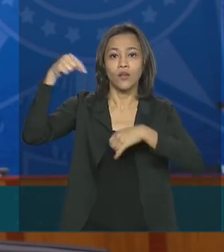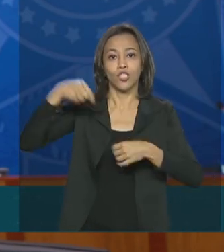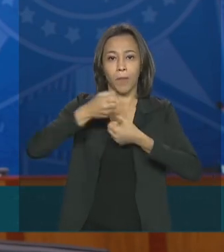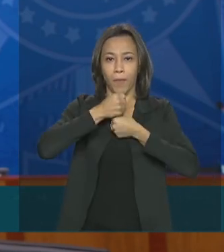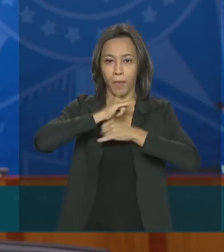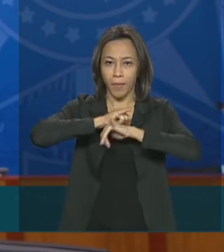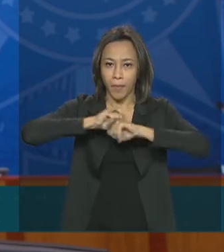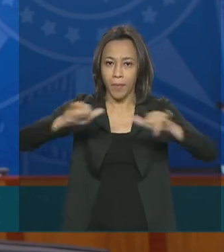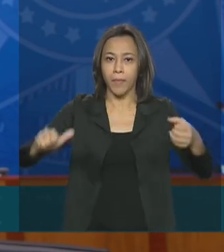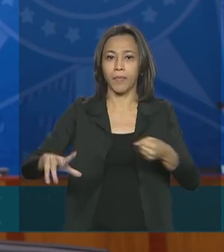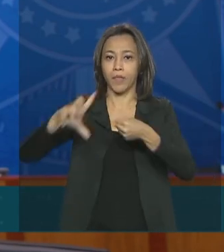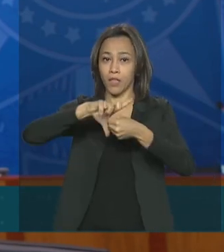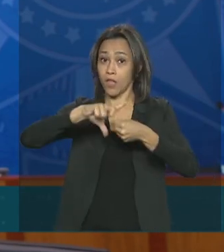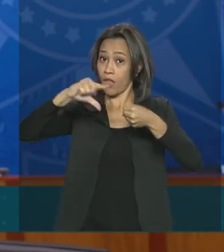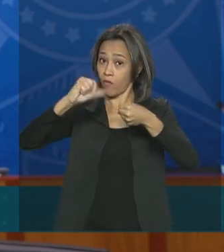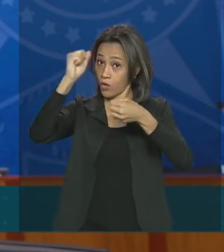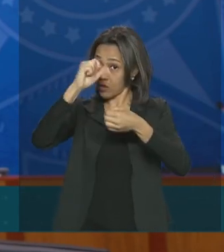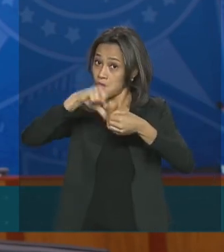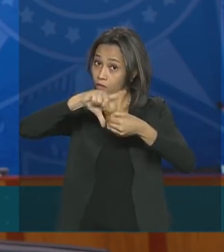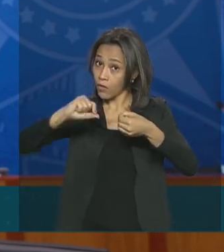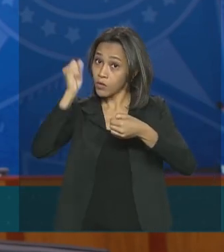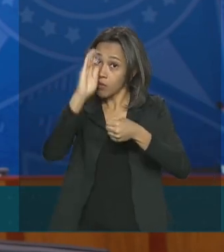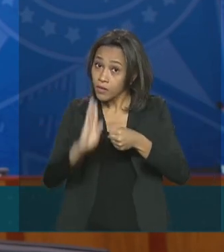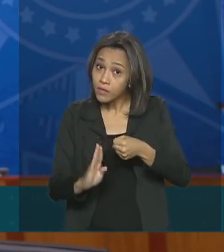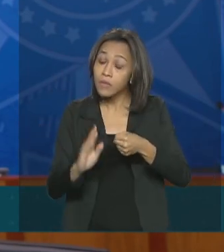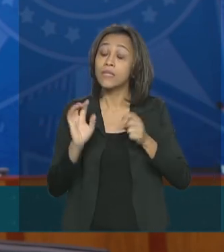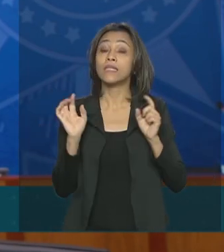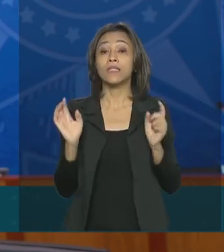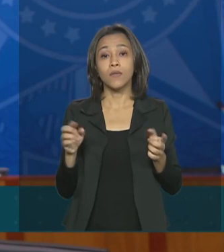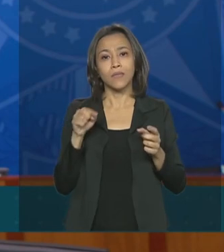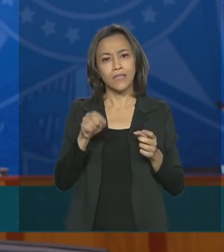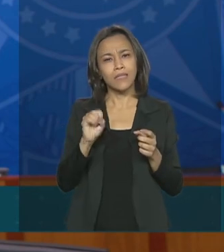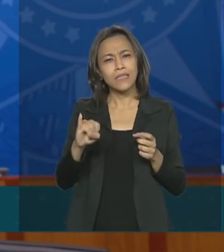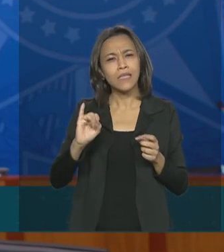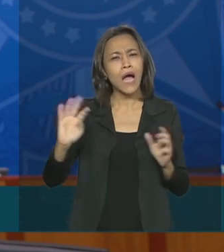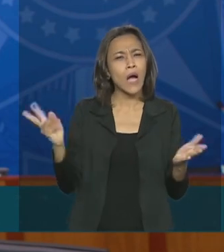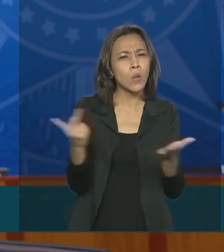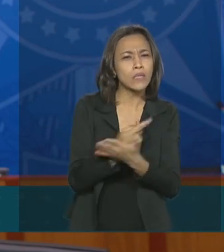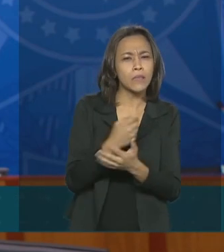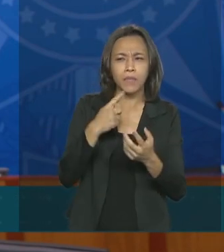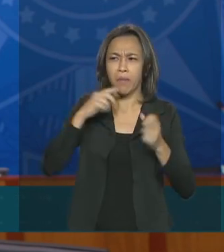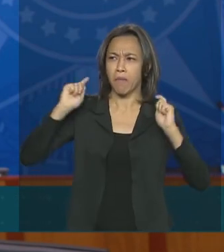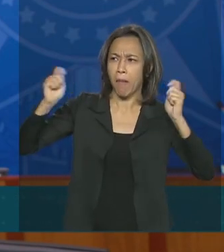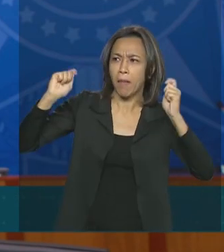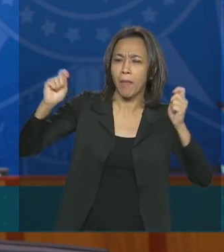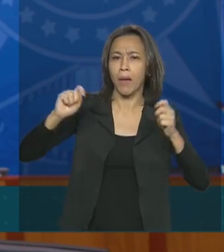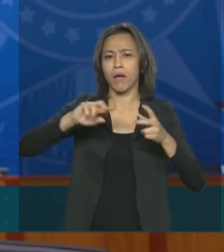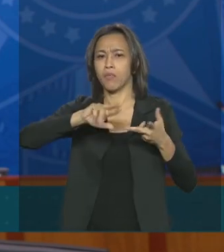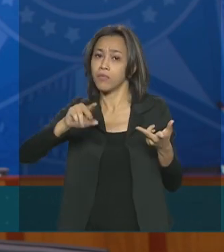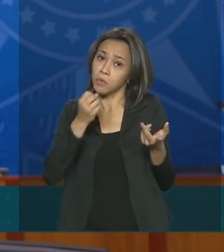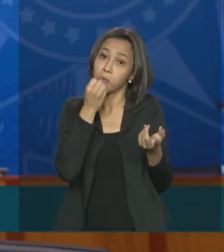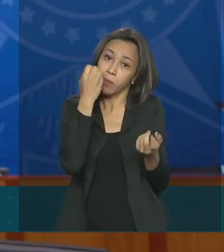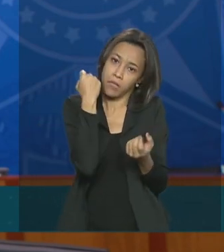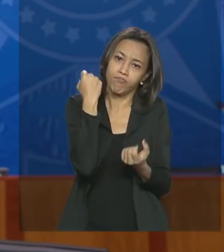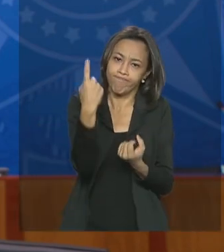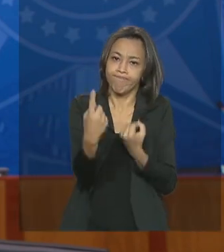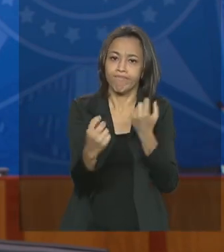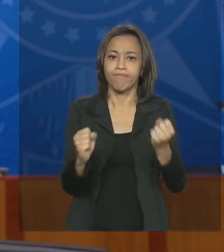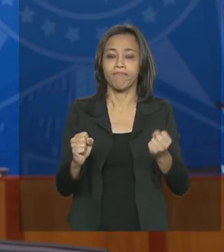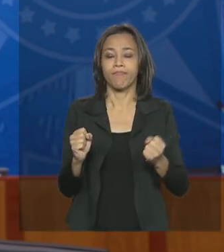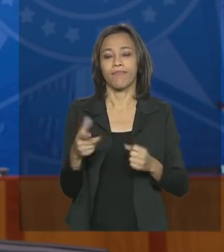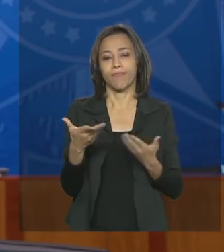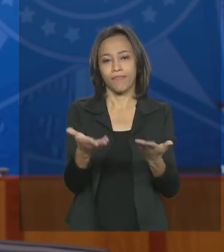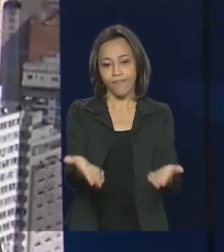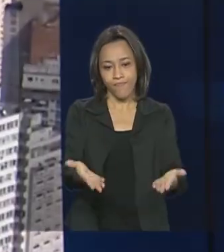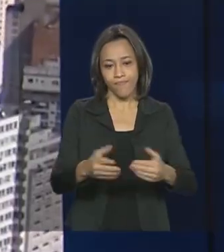decreto também permite a dispensa dessa retransmissão em casos excepcionais, como de manifestações e eventos. Selma Dias, para o